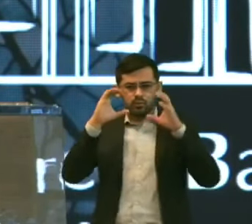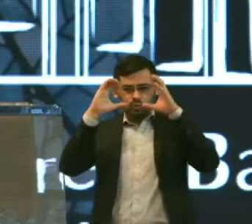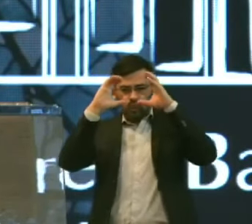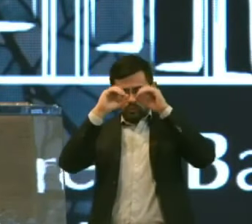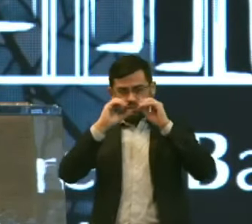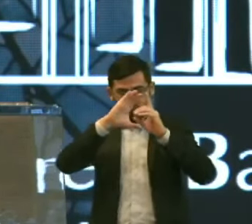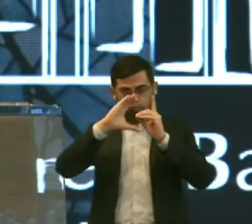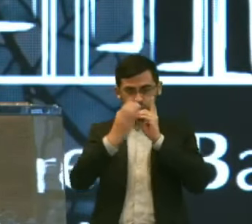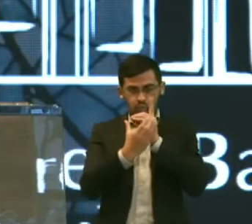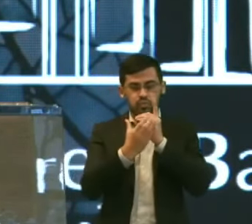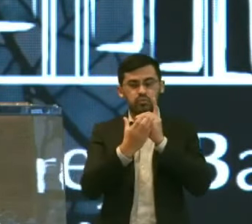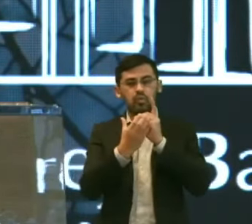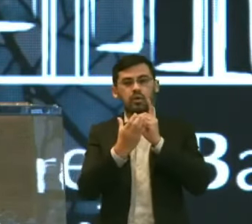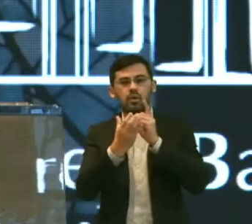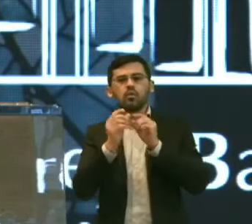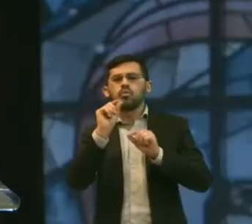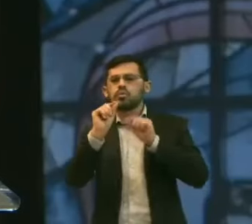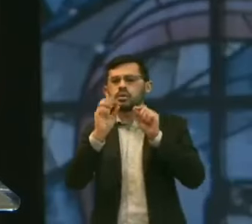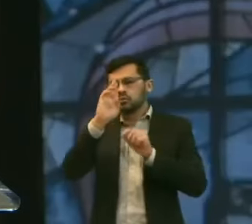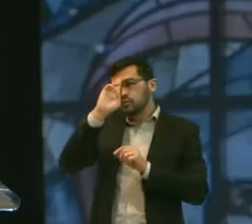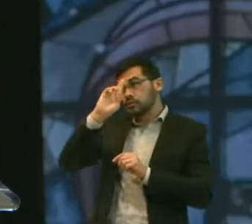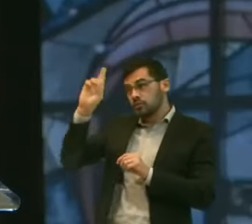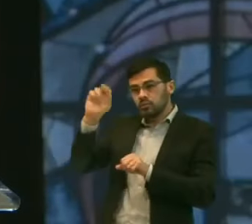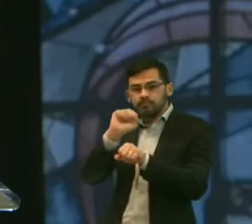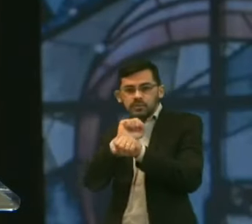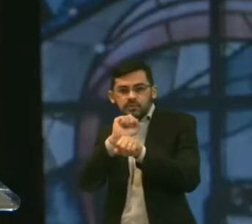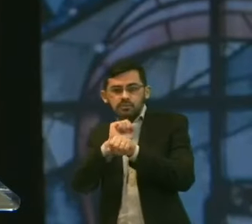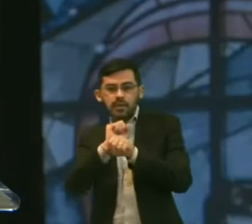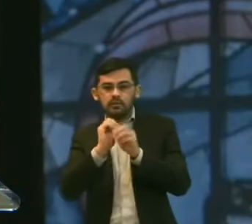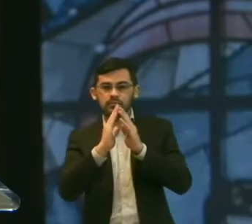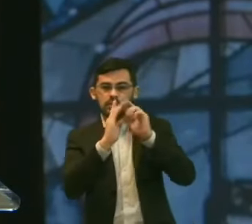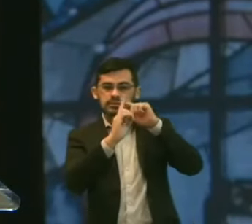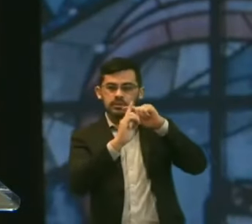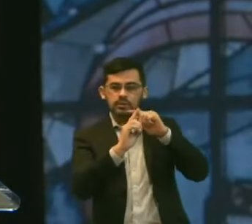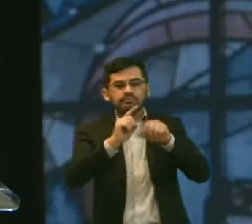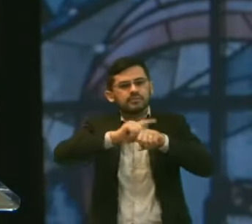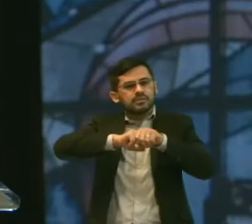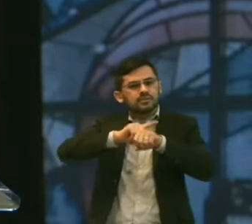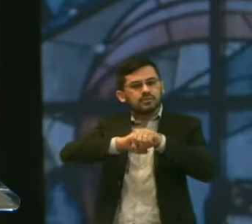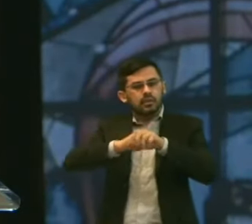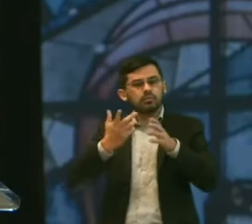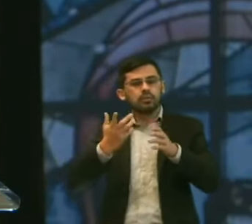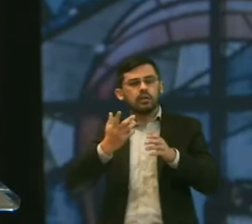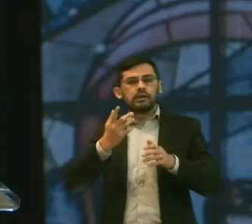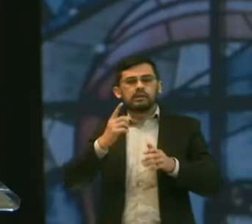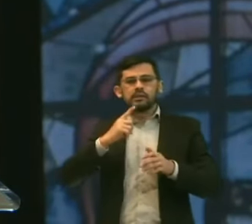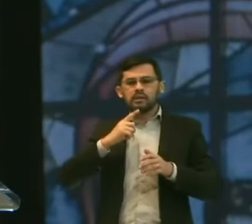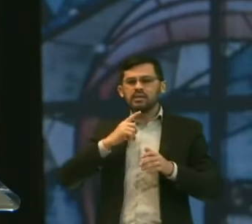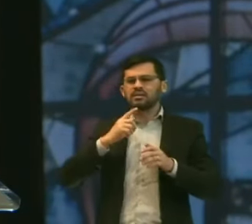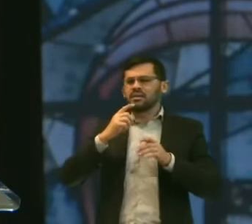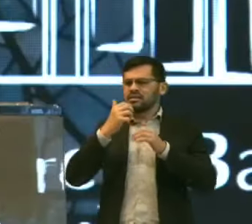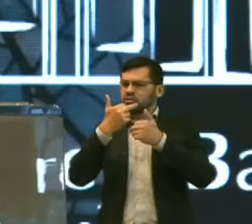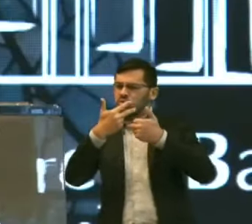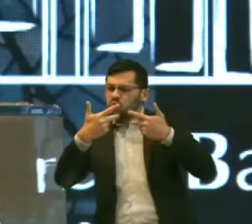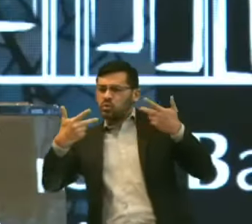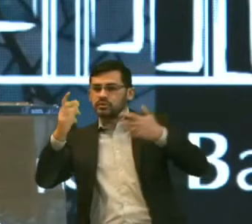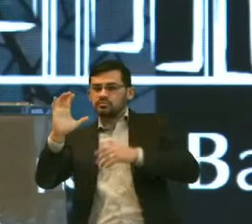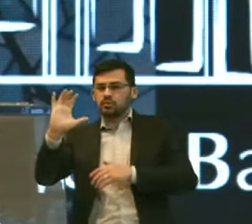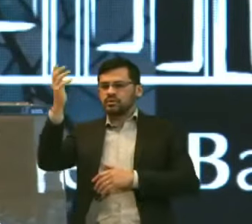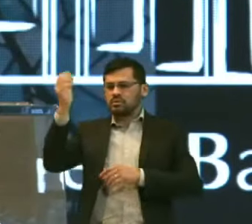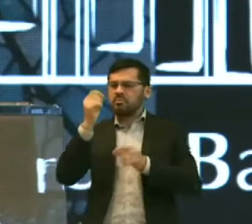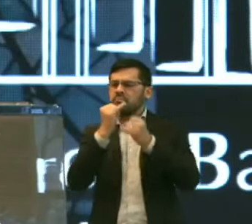noite Sobre o que o Senhor espera da sua igreja nesses tempos em que as trombetas estão